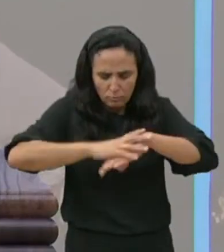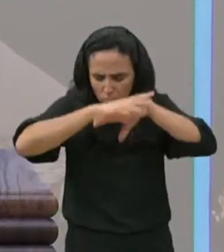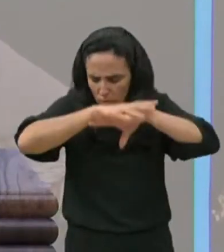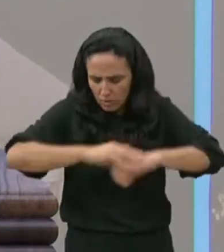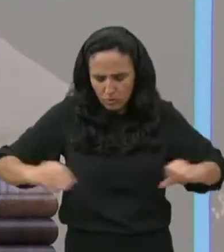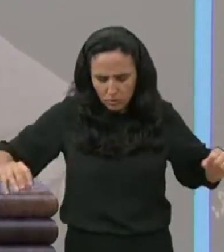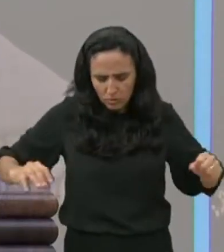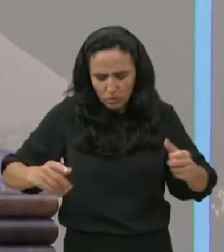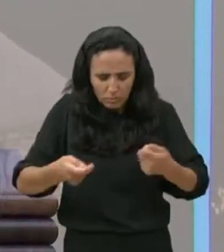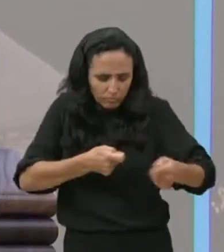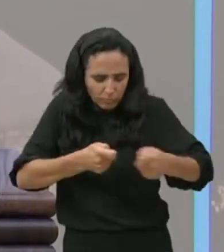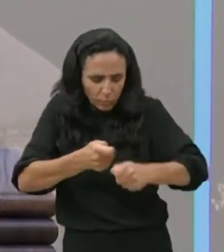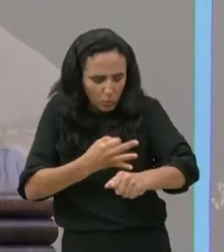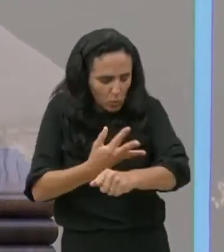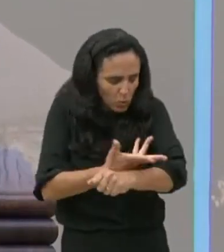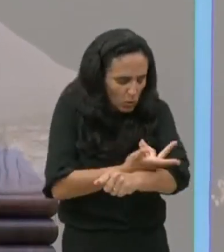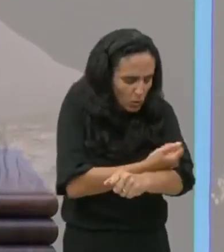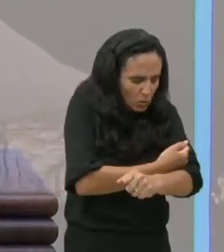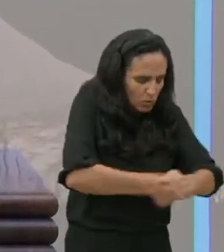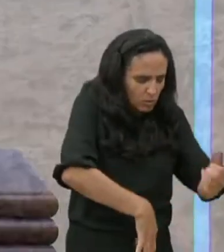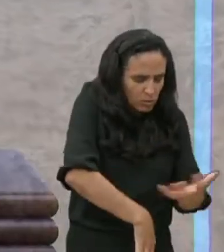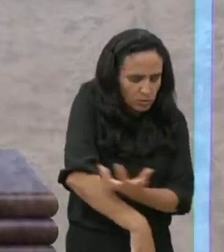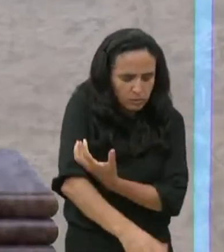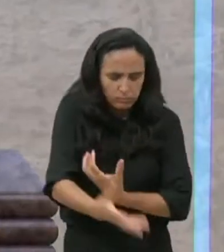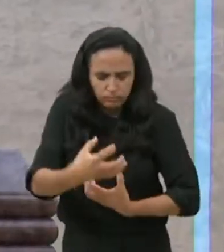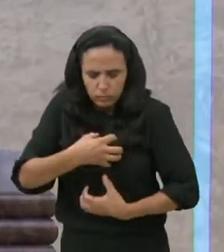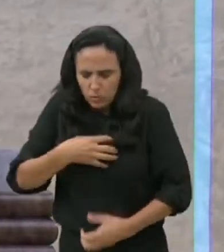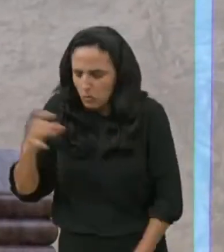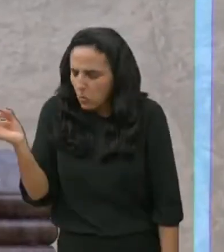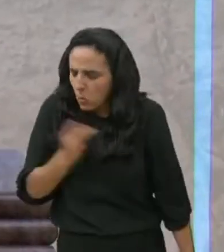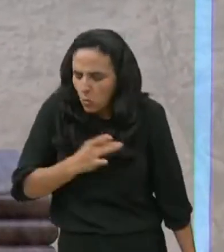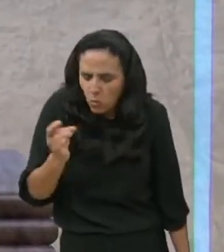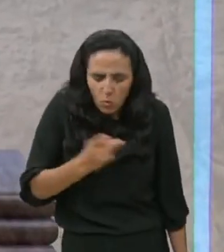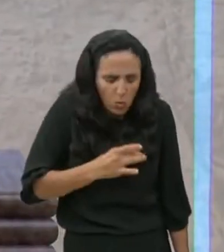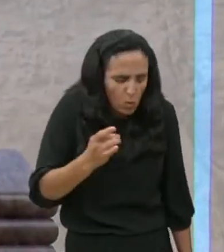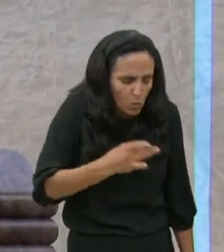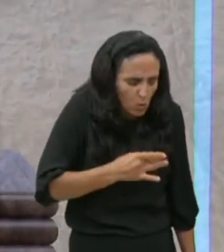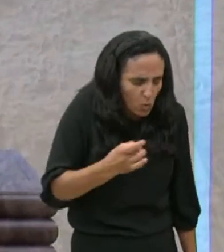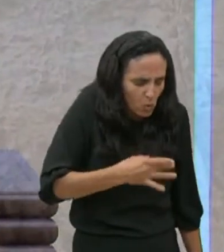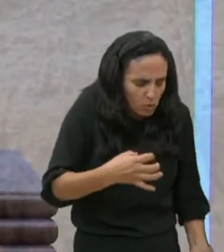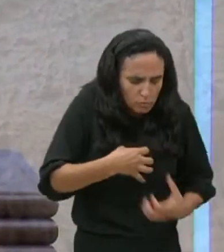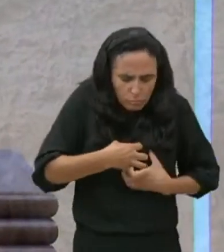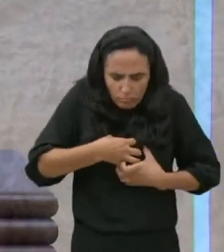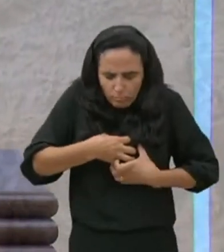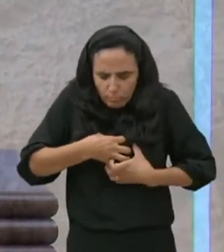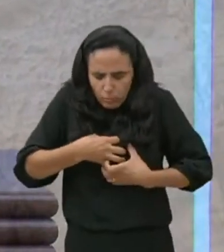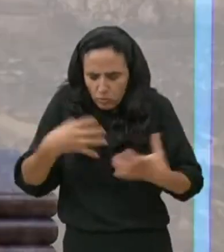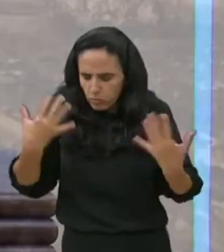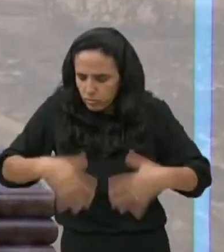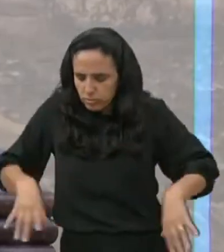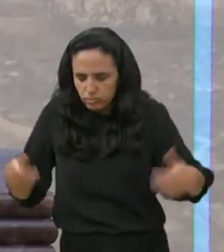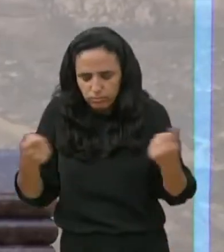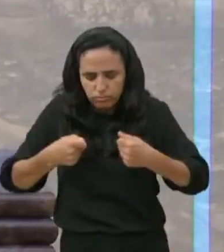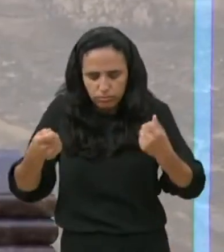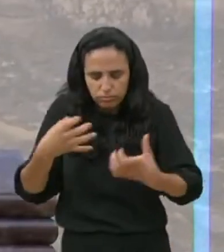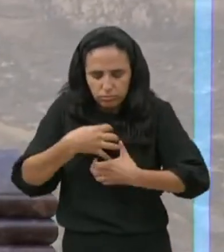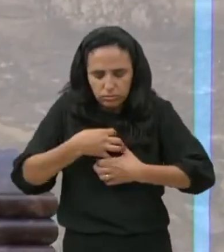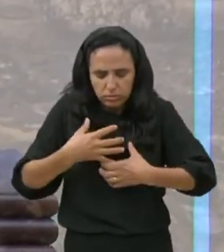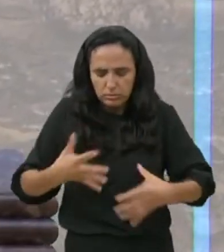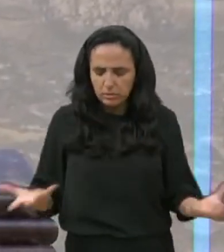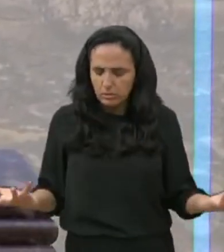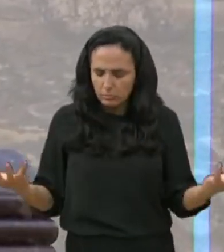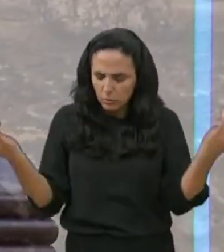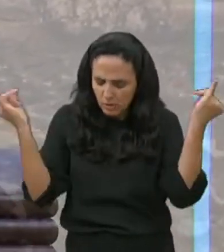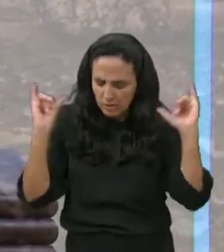controla o emocional, controla os nervos, as emoções, o equilíbrio, Senhor, diante